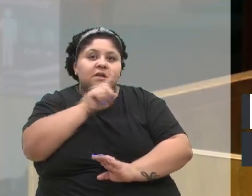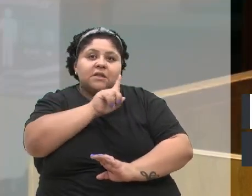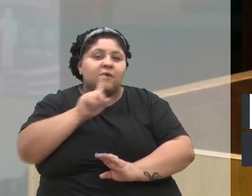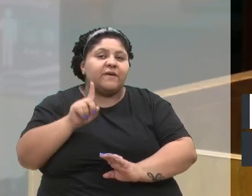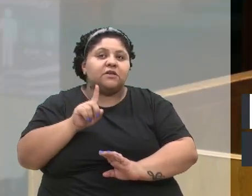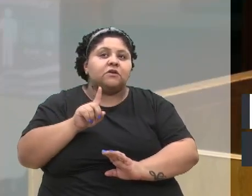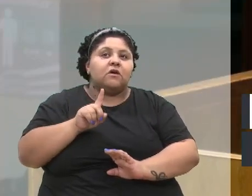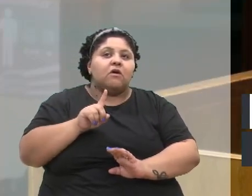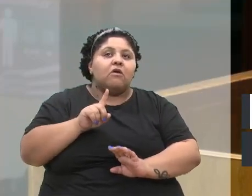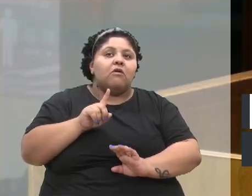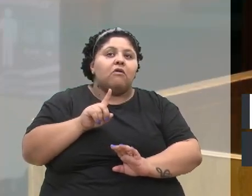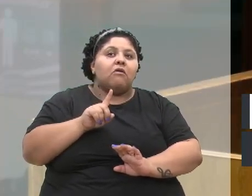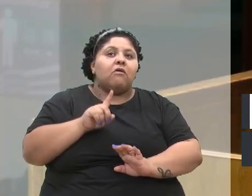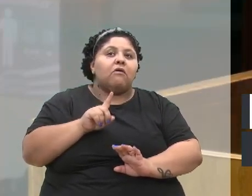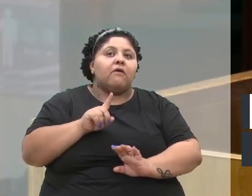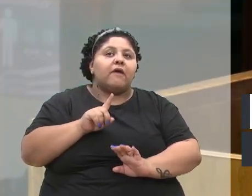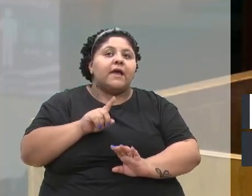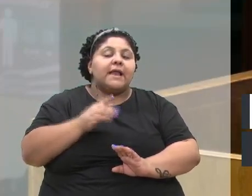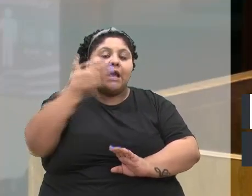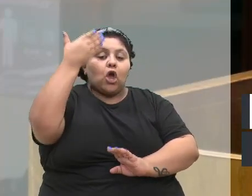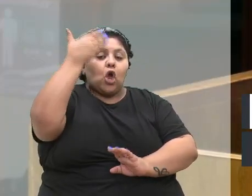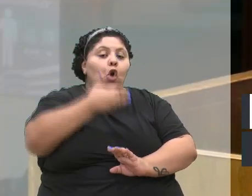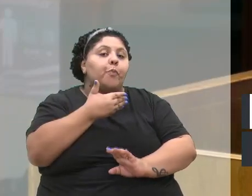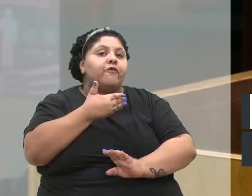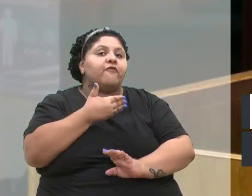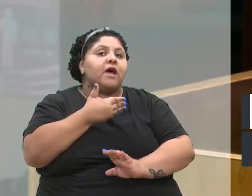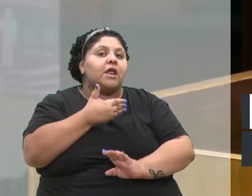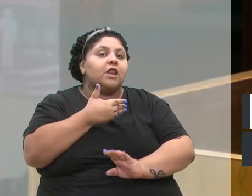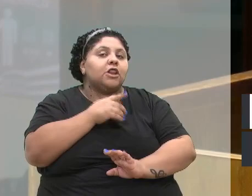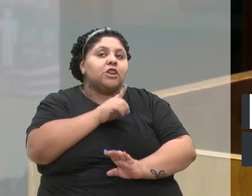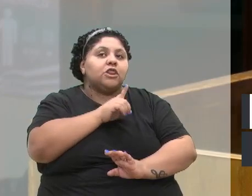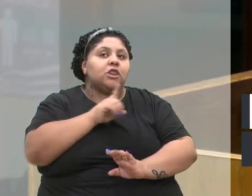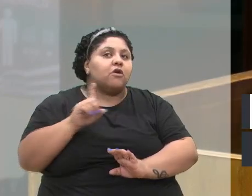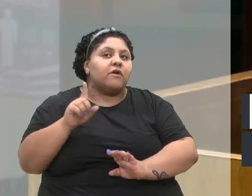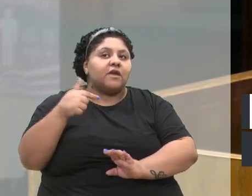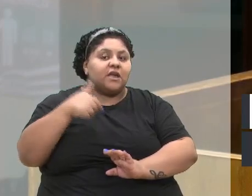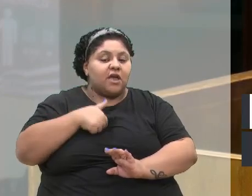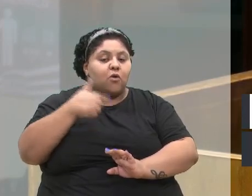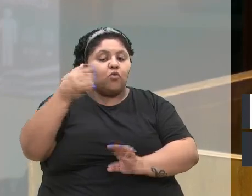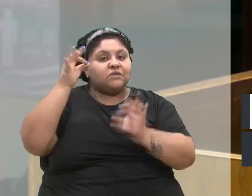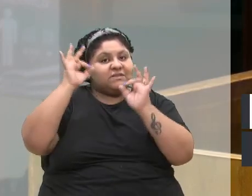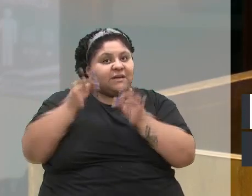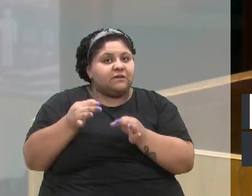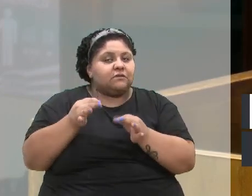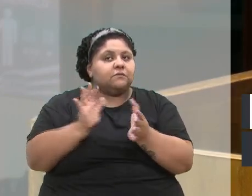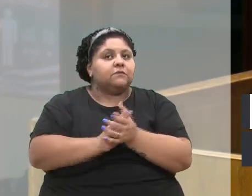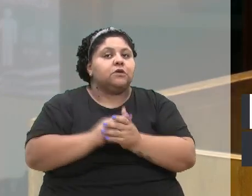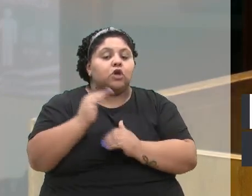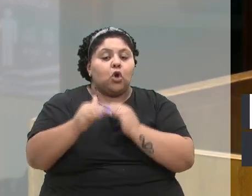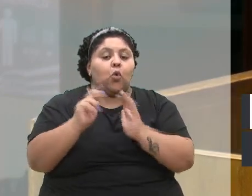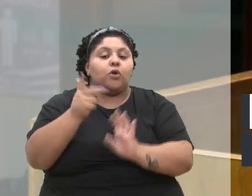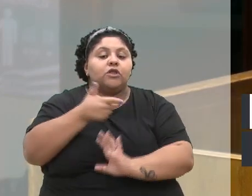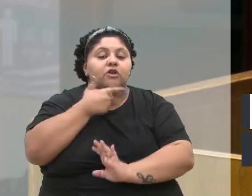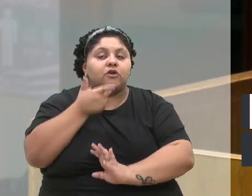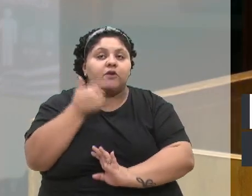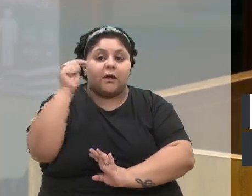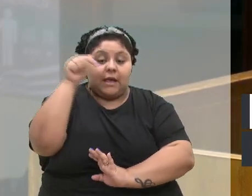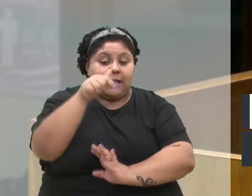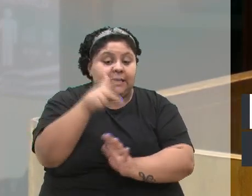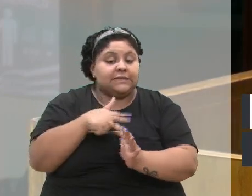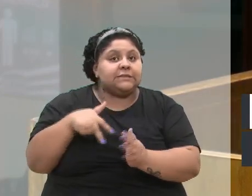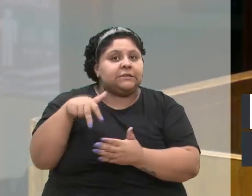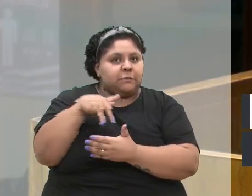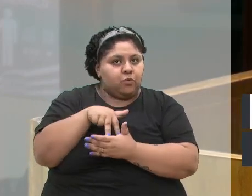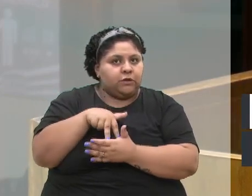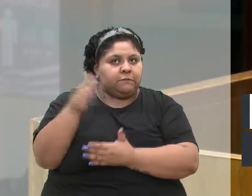ar, ele é comprovado que eu tinha razão. Quando eu disse aqui nessa tribuna,